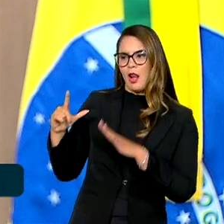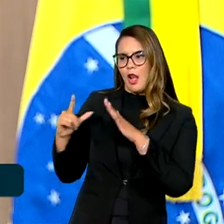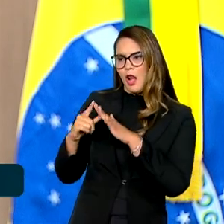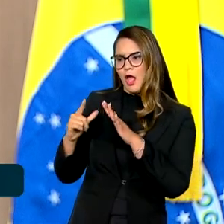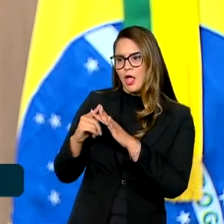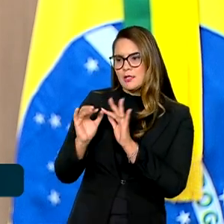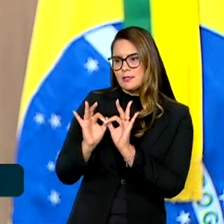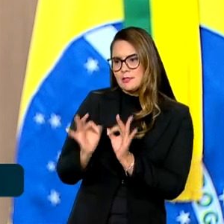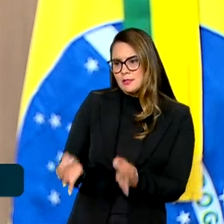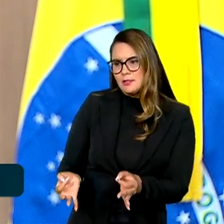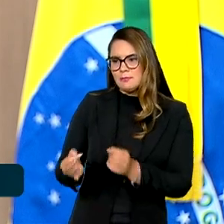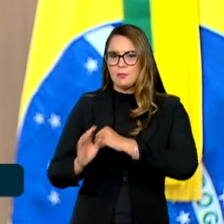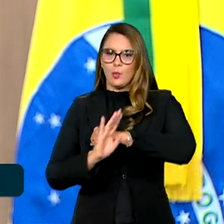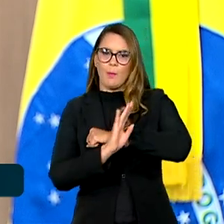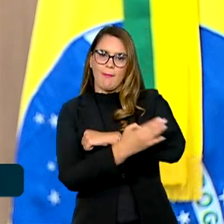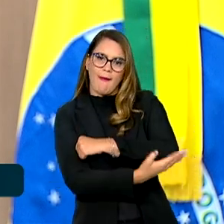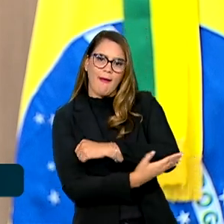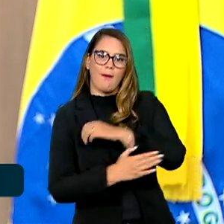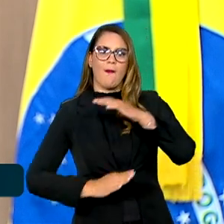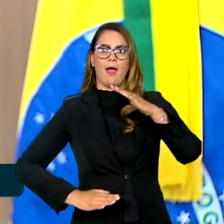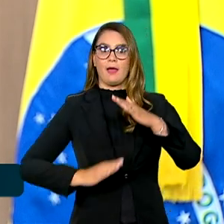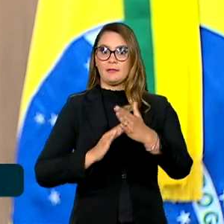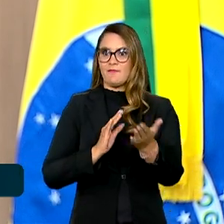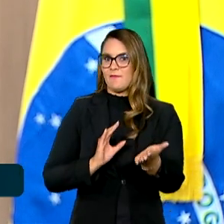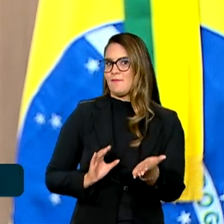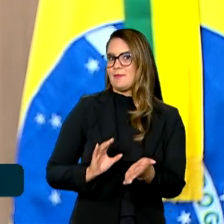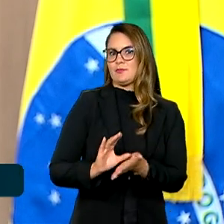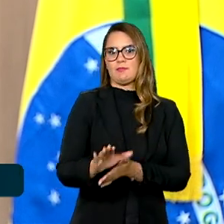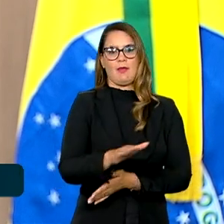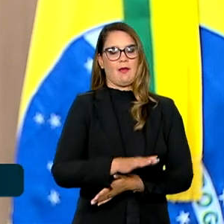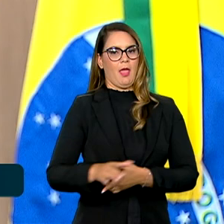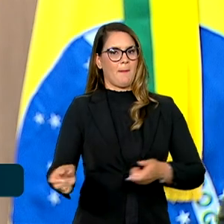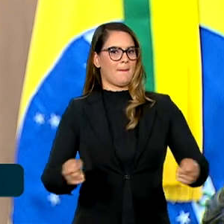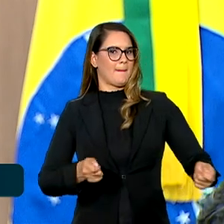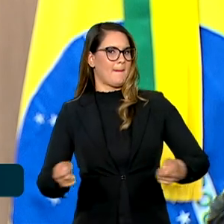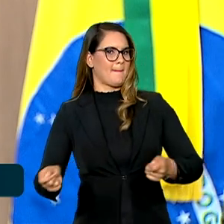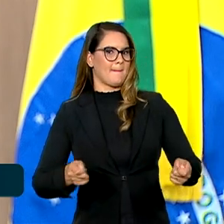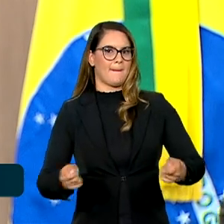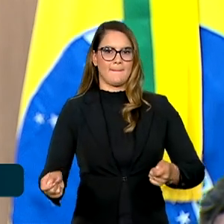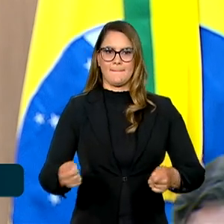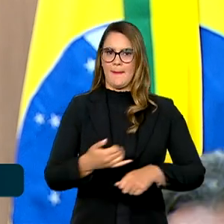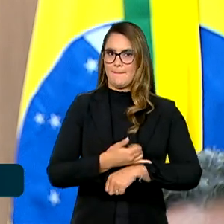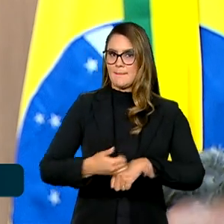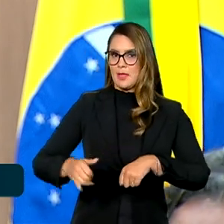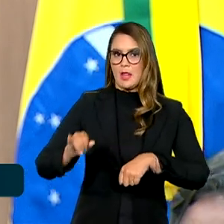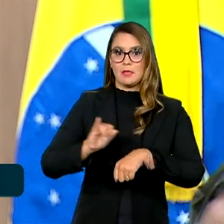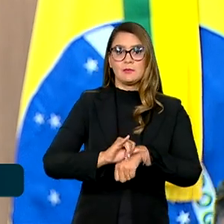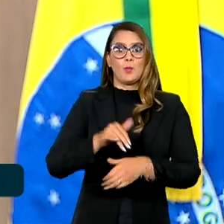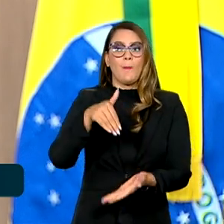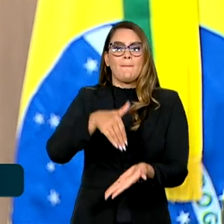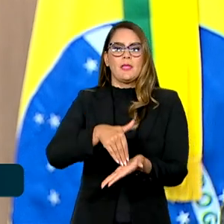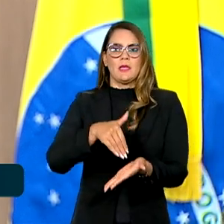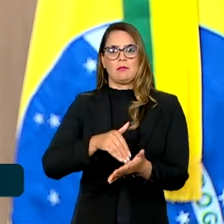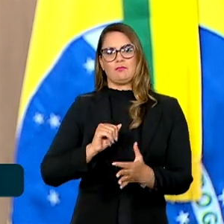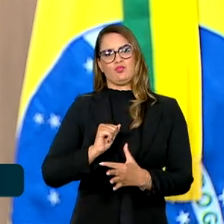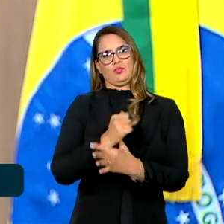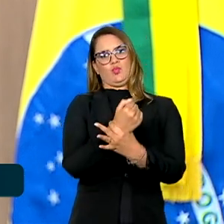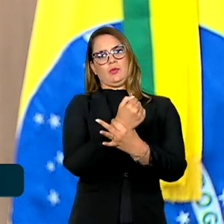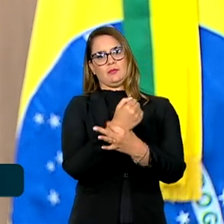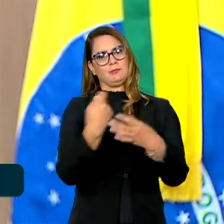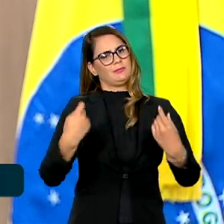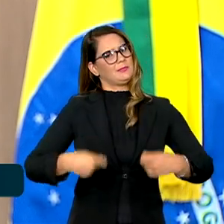do bairro, até um grande investimento na área de mineração, se não houver um mínimo de segurança, de